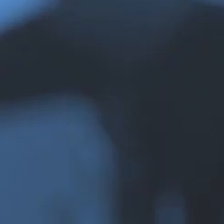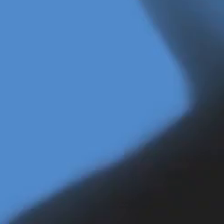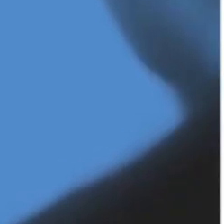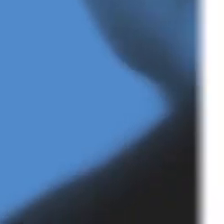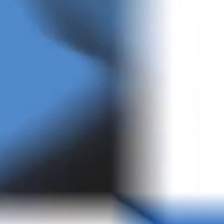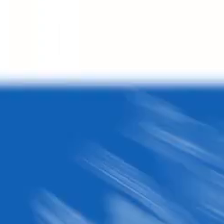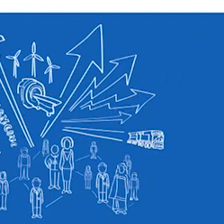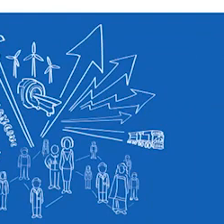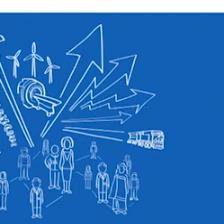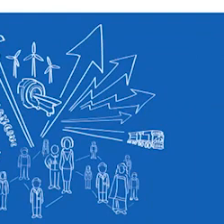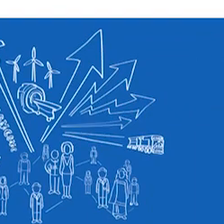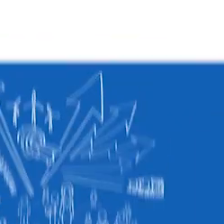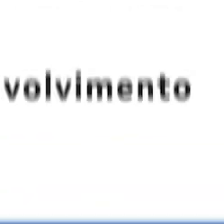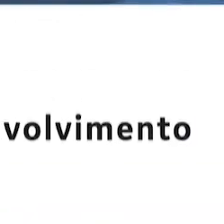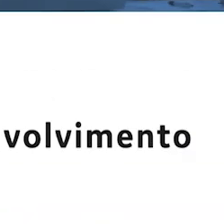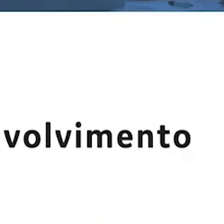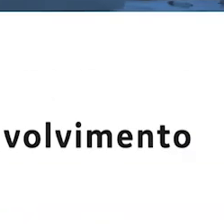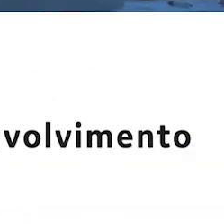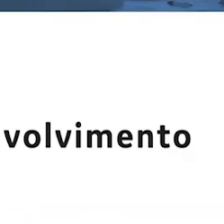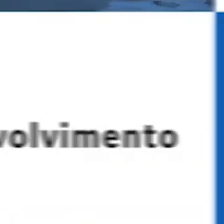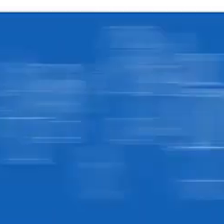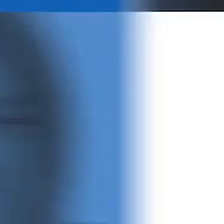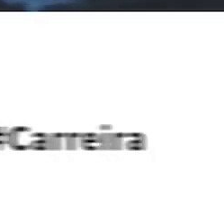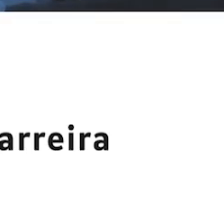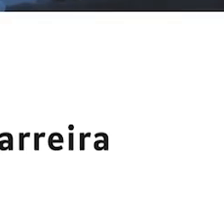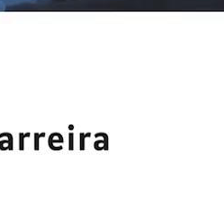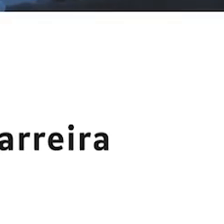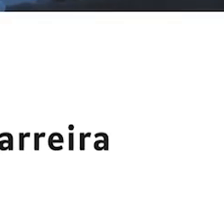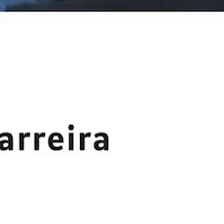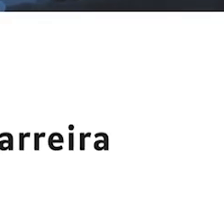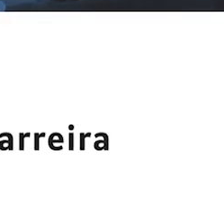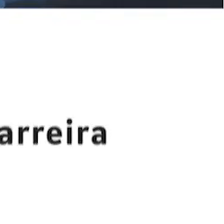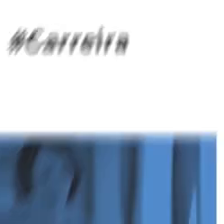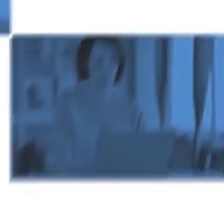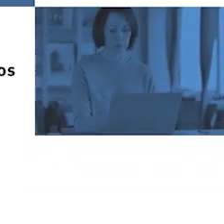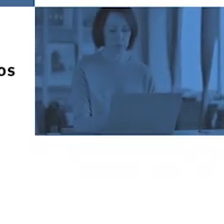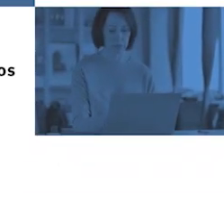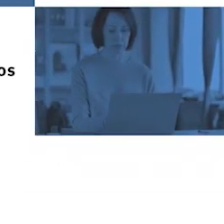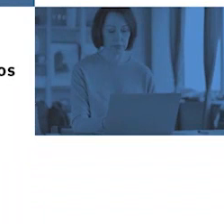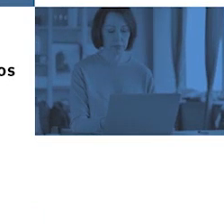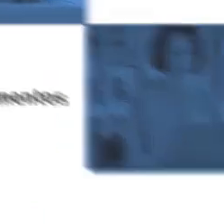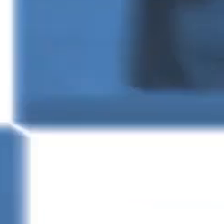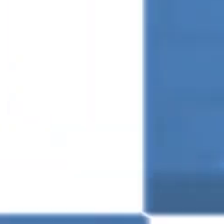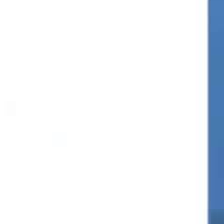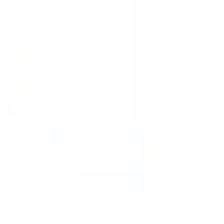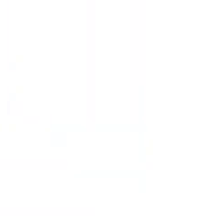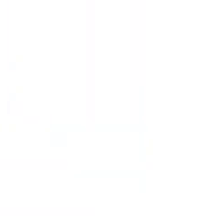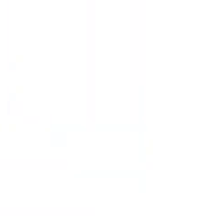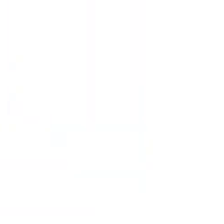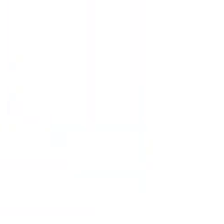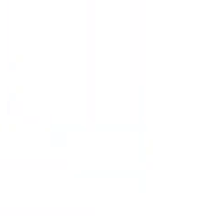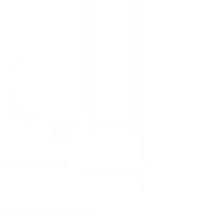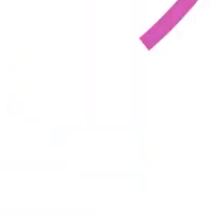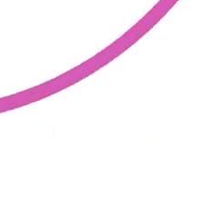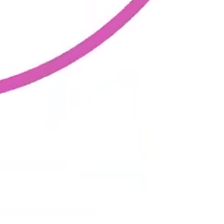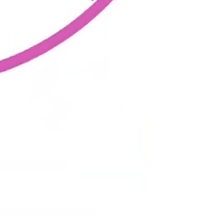faixas verticais em azul, branco e rosa, cenas de mulheres em eventos de trabalho. Em minijanelas, as cenas, desenhos e palavras-chave formam um quadro que preenchem a tela. Logo